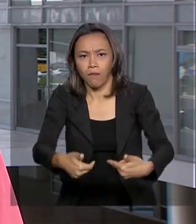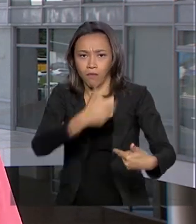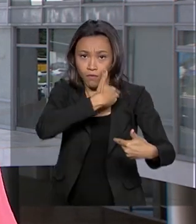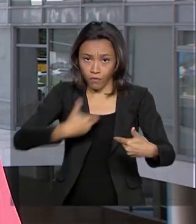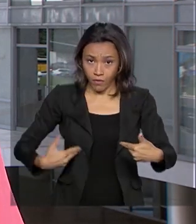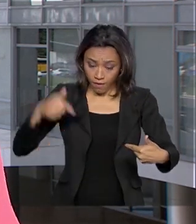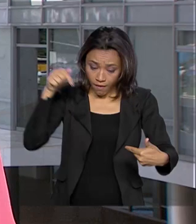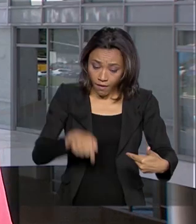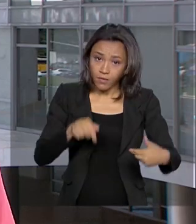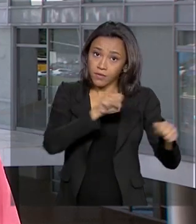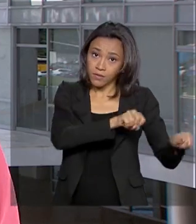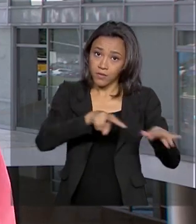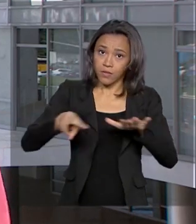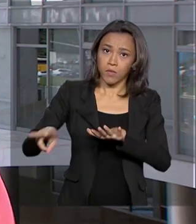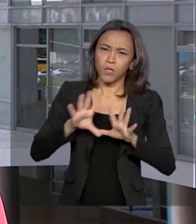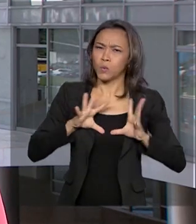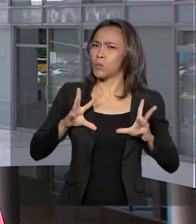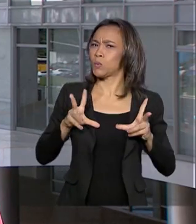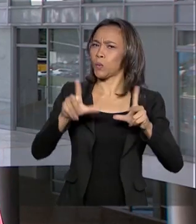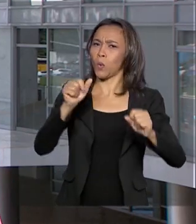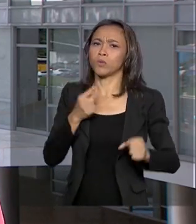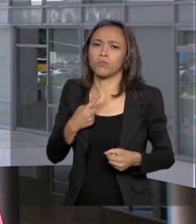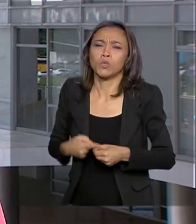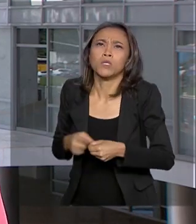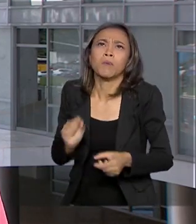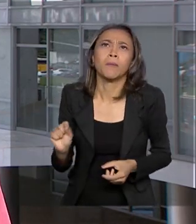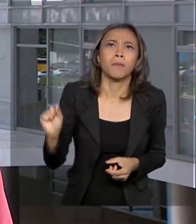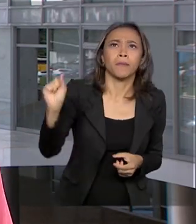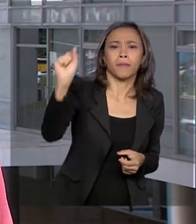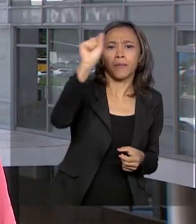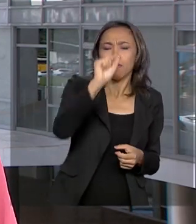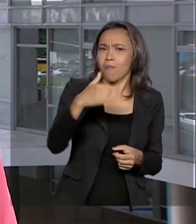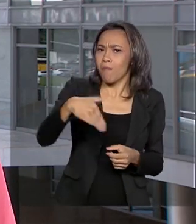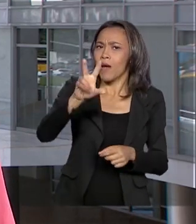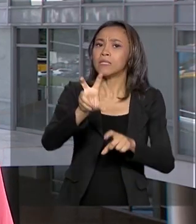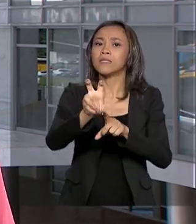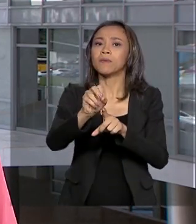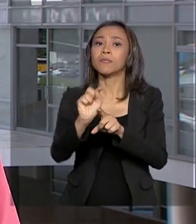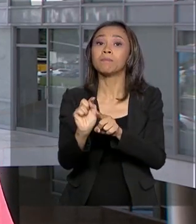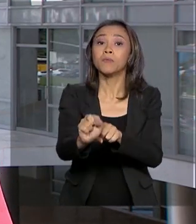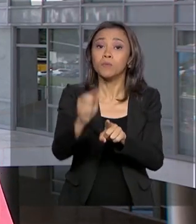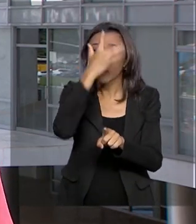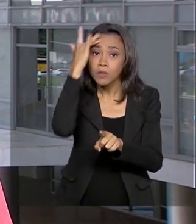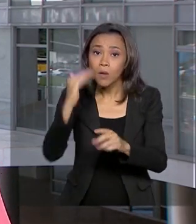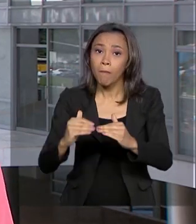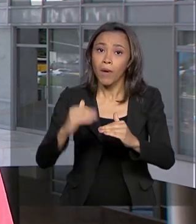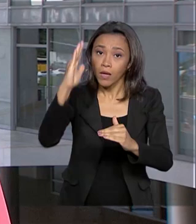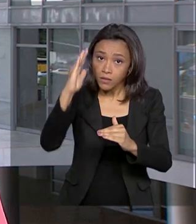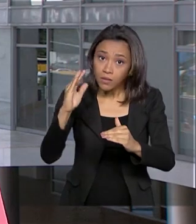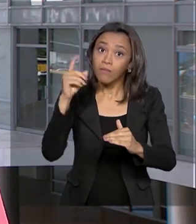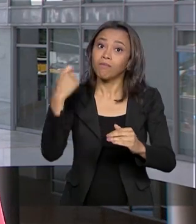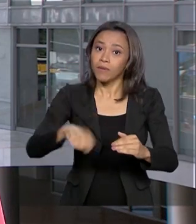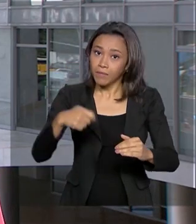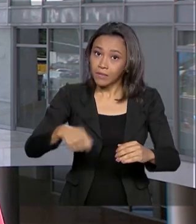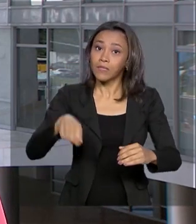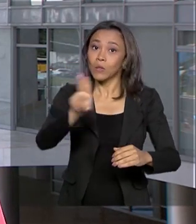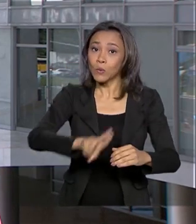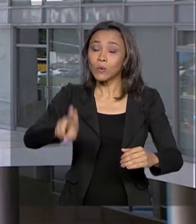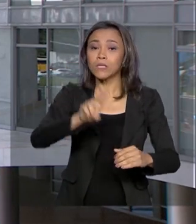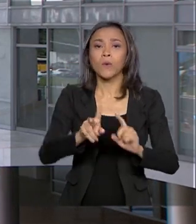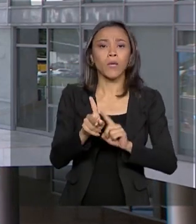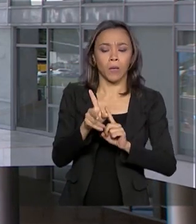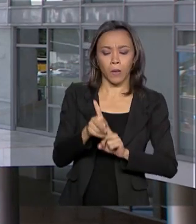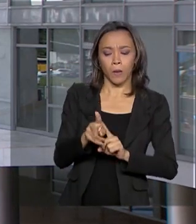desta semana, todos os municípios brasileiros com mais de 50 mil habitantes vão ter que usar o pregão eletrônico